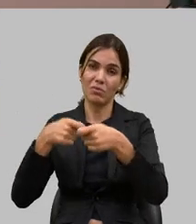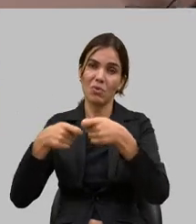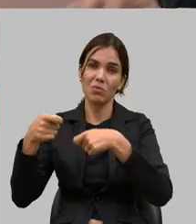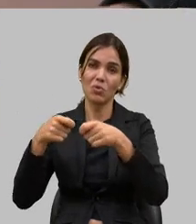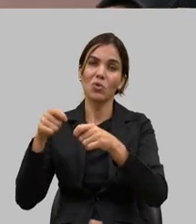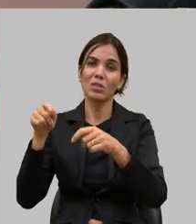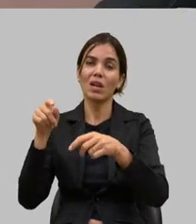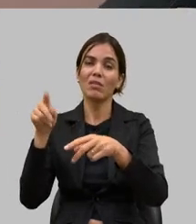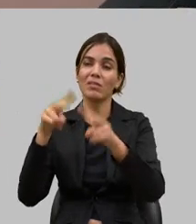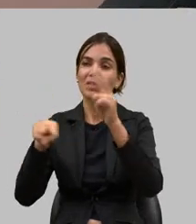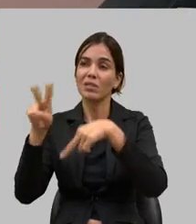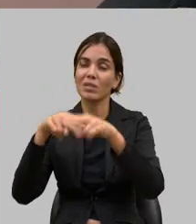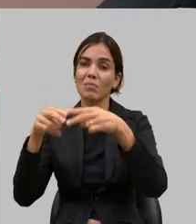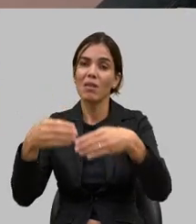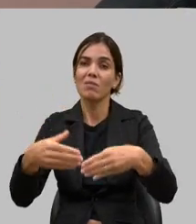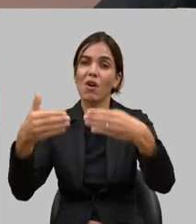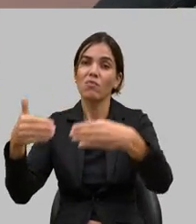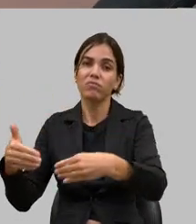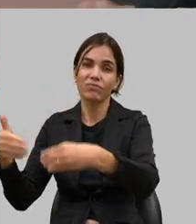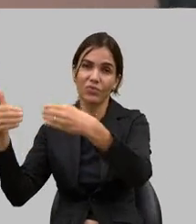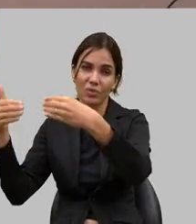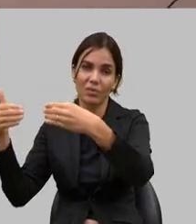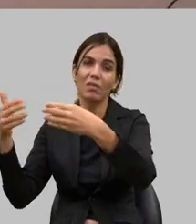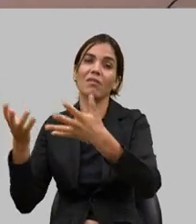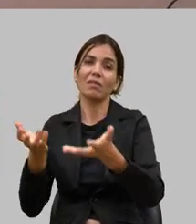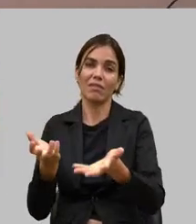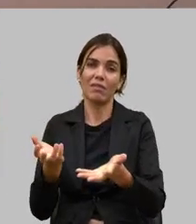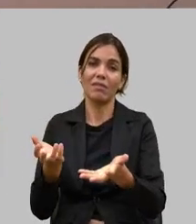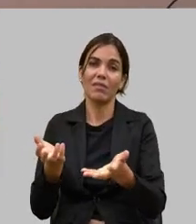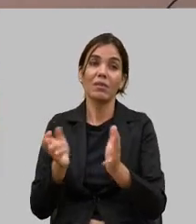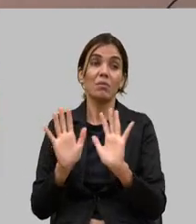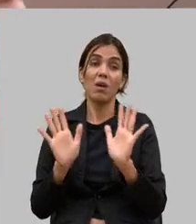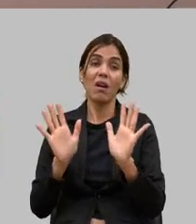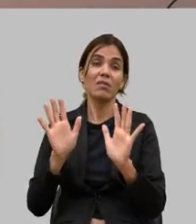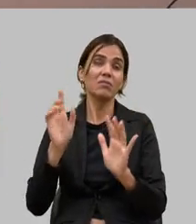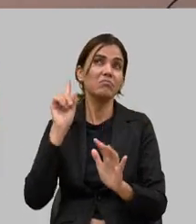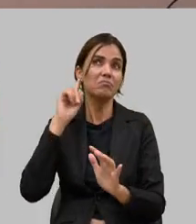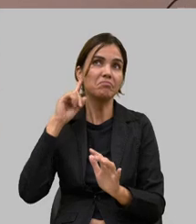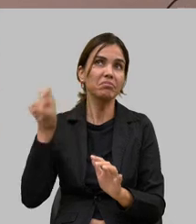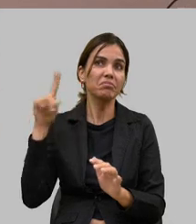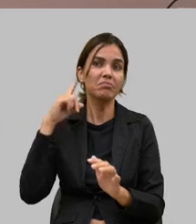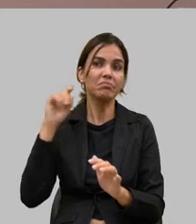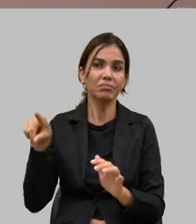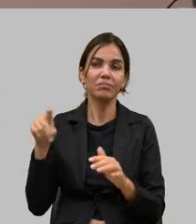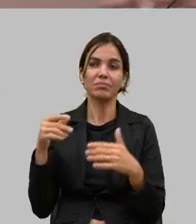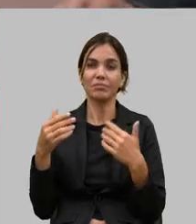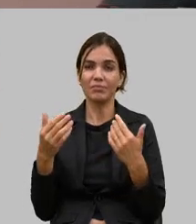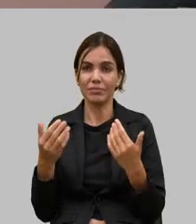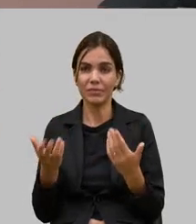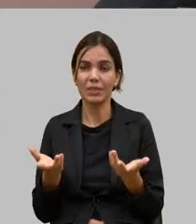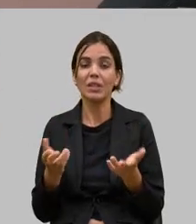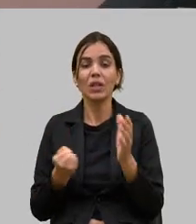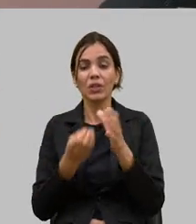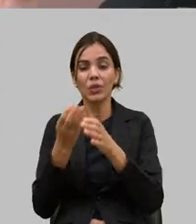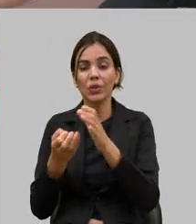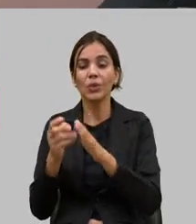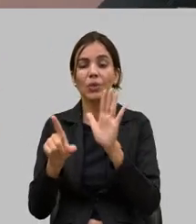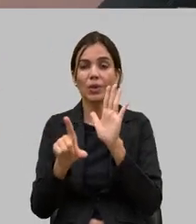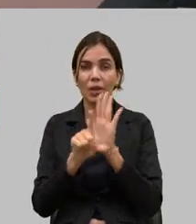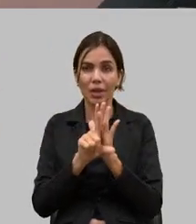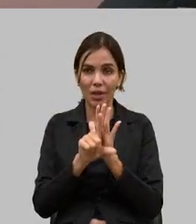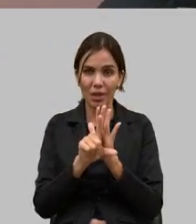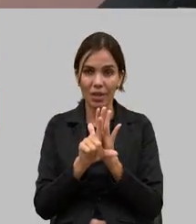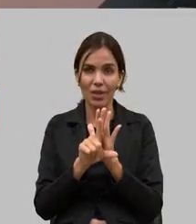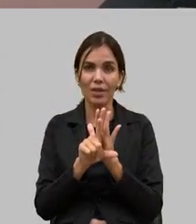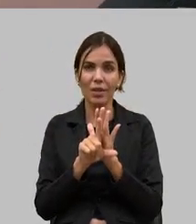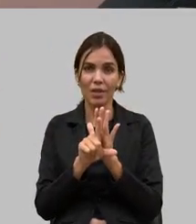nós tínhamos alguma saída mas isso nós não fomos ouvidos foi criado algumas leis em cima da questão